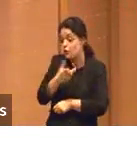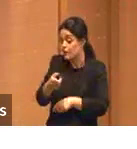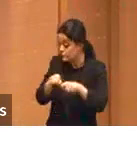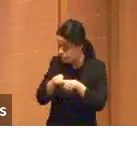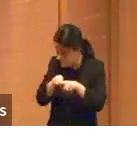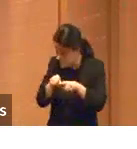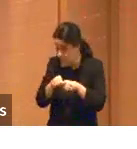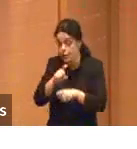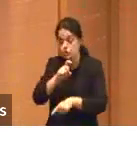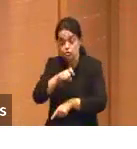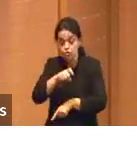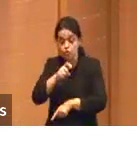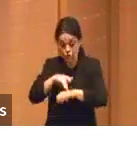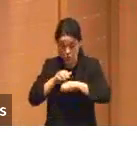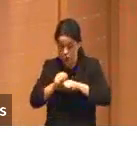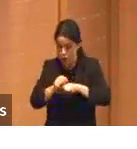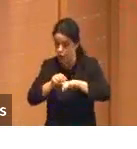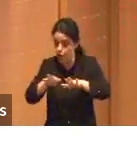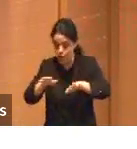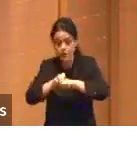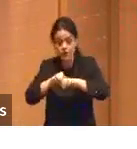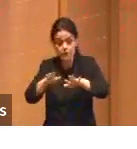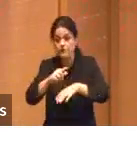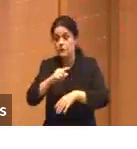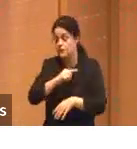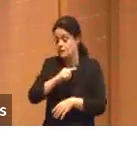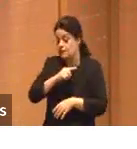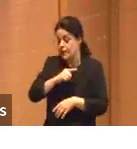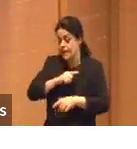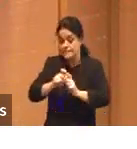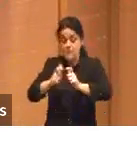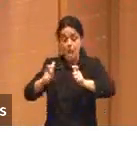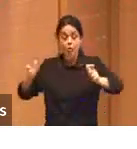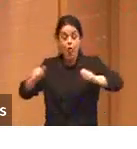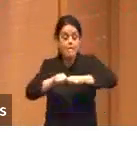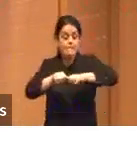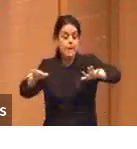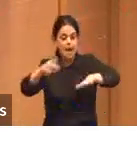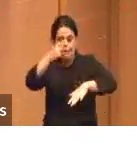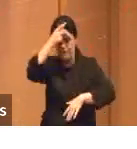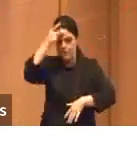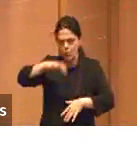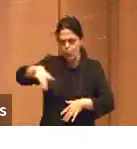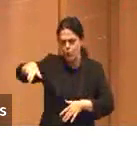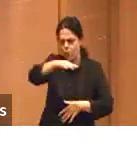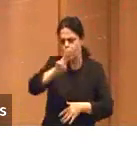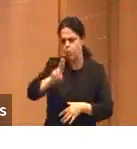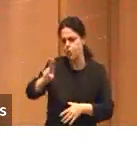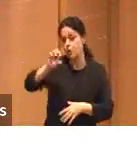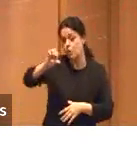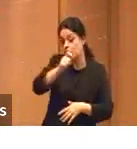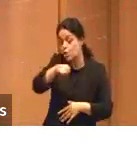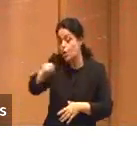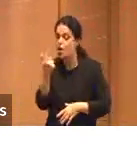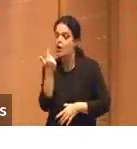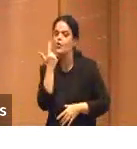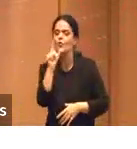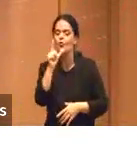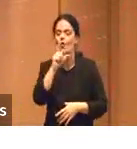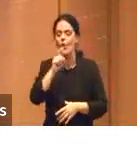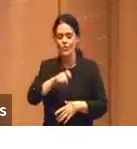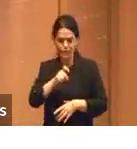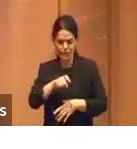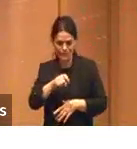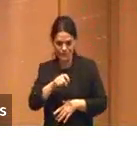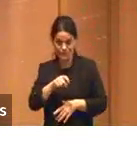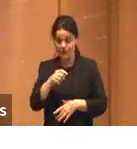e o TikTok na pandemia se popularizou muito rapidamente. Em nove meses ele alcançou essa marca, e o chat